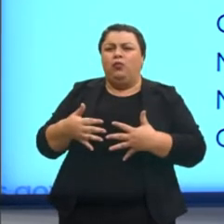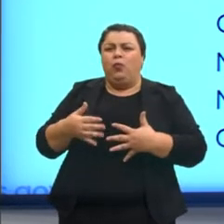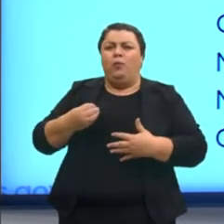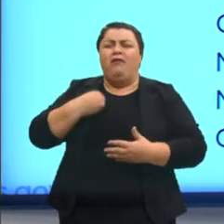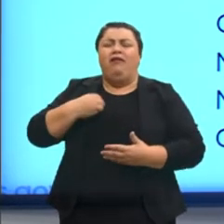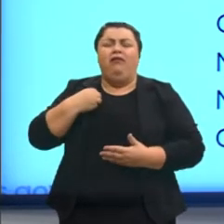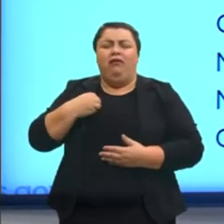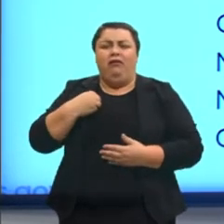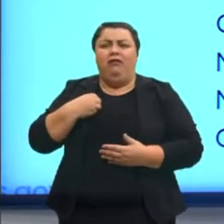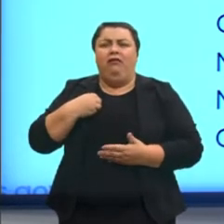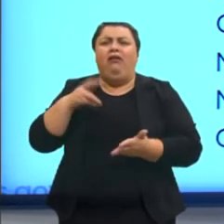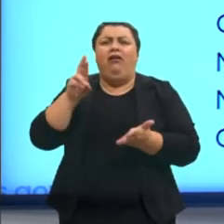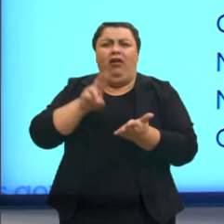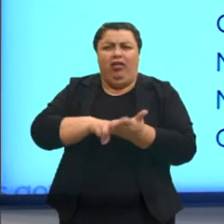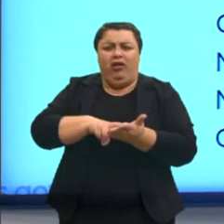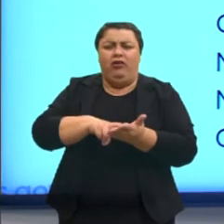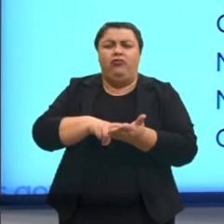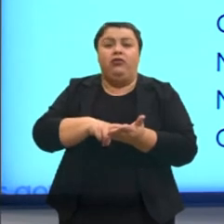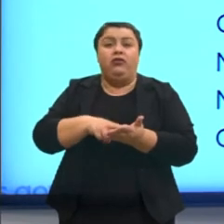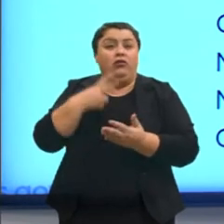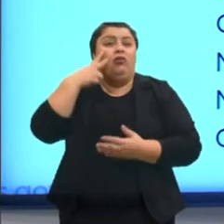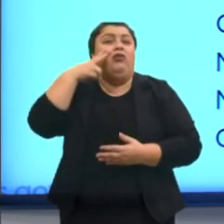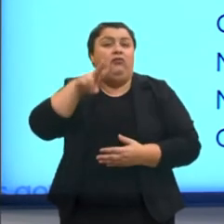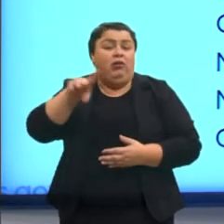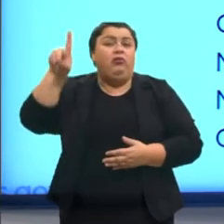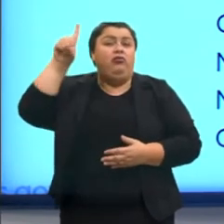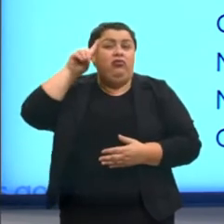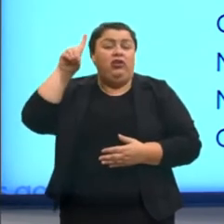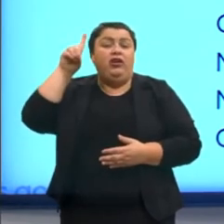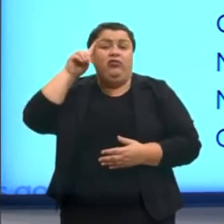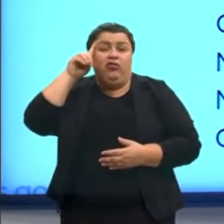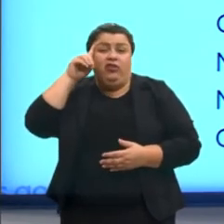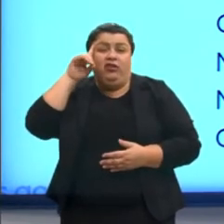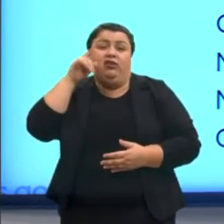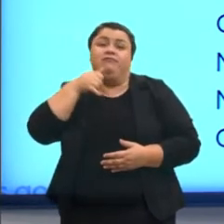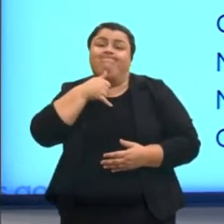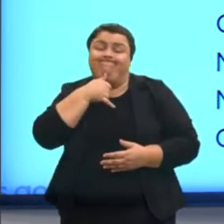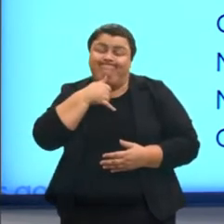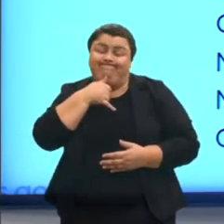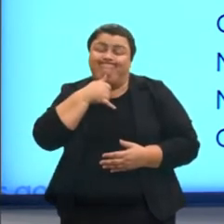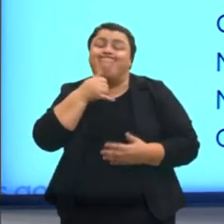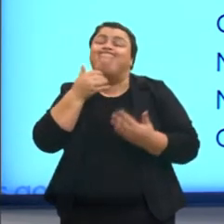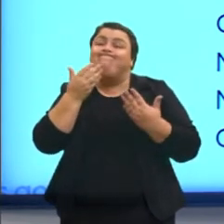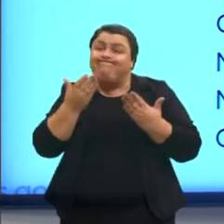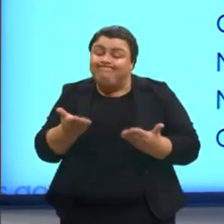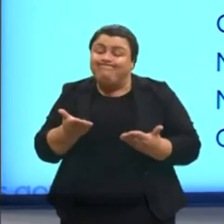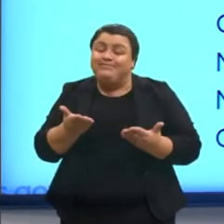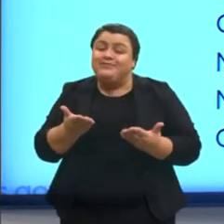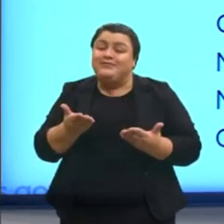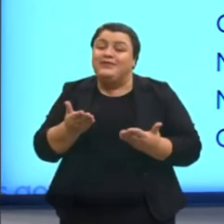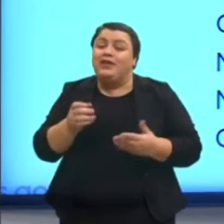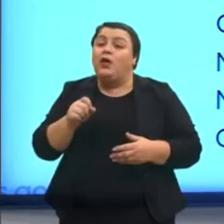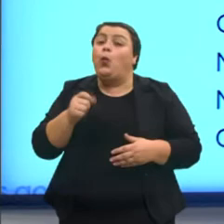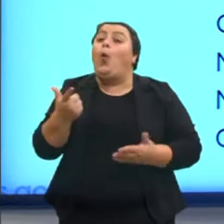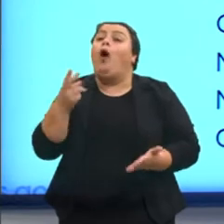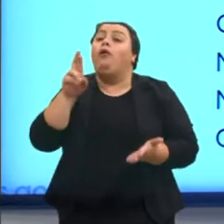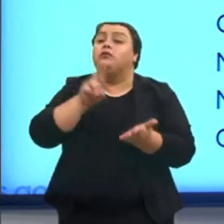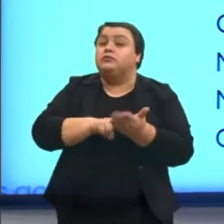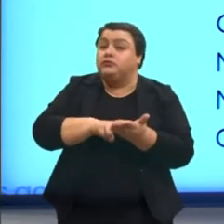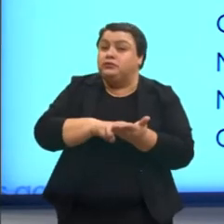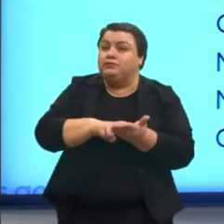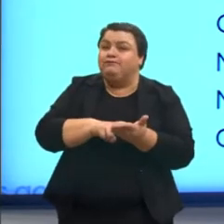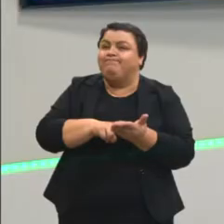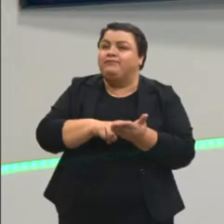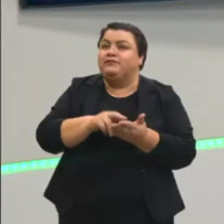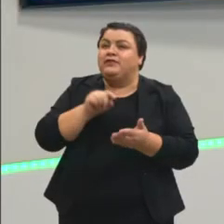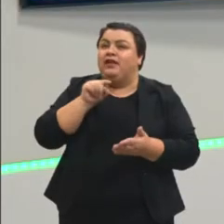que a gente vê no nosso dia a dia, infelizmente ainda. E qual realidade é essa? A